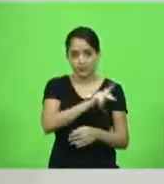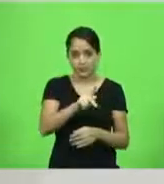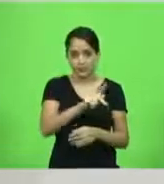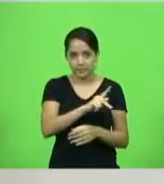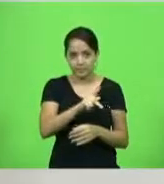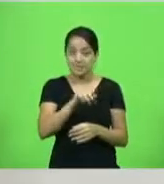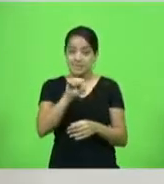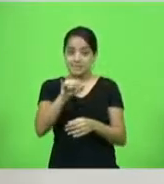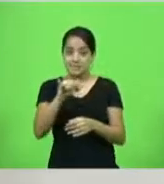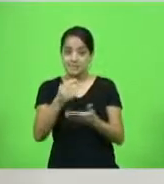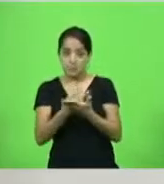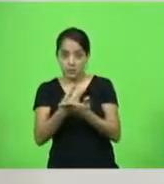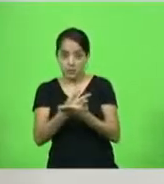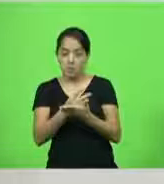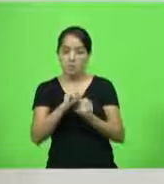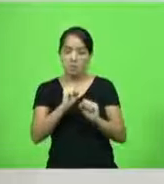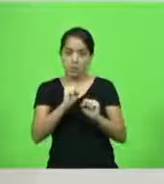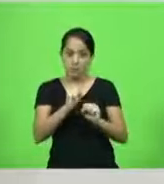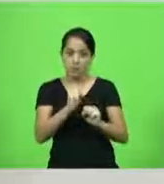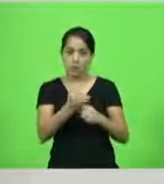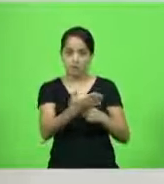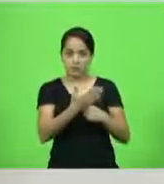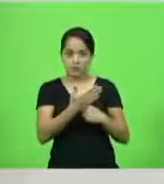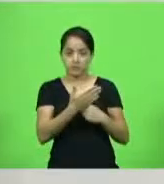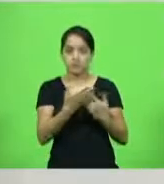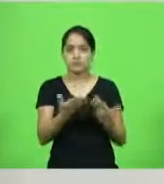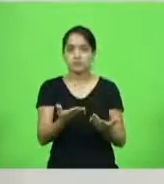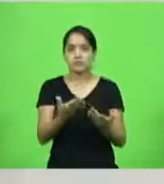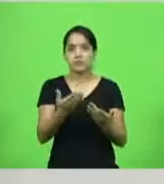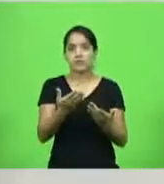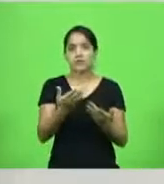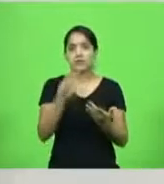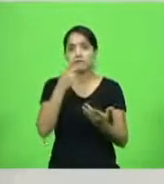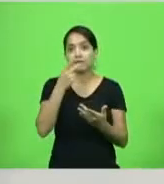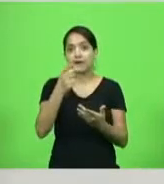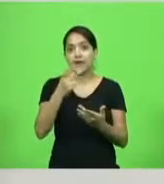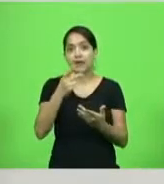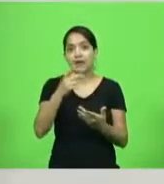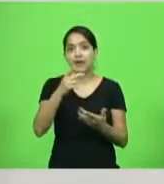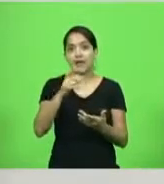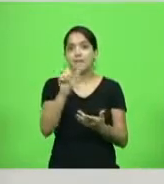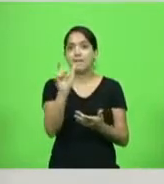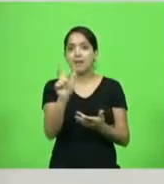errado, o senhor pode me corrigir, e falar sobre a palavra acreditar.